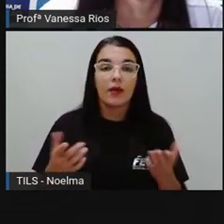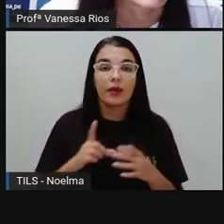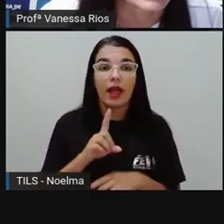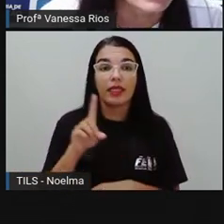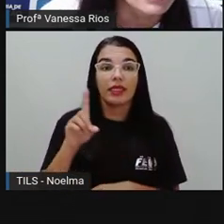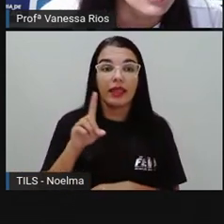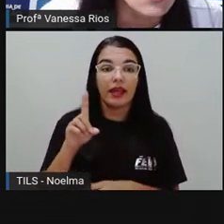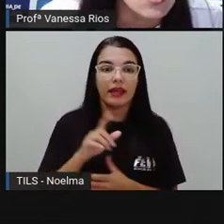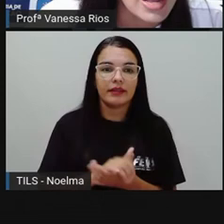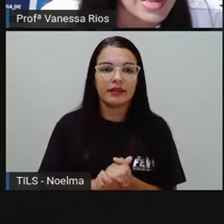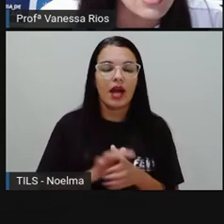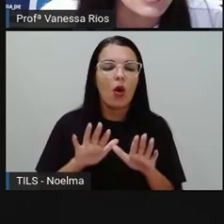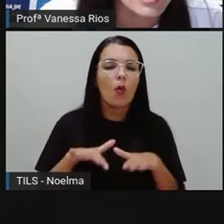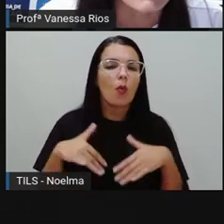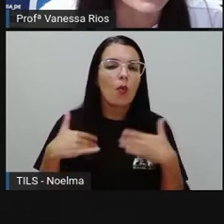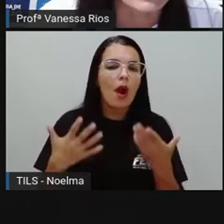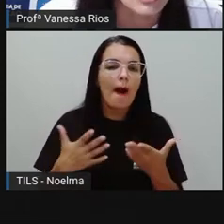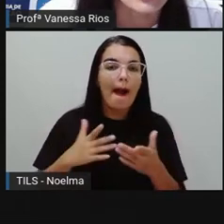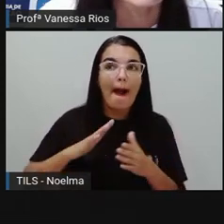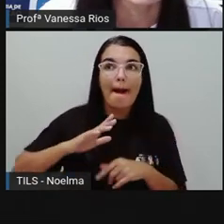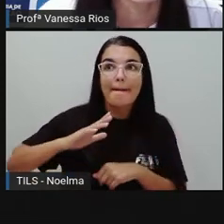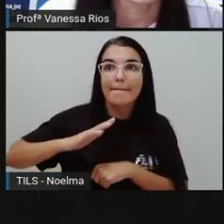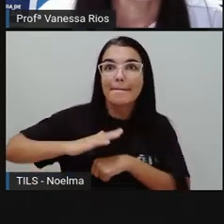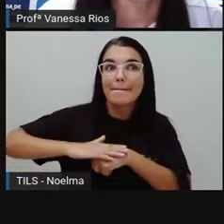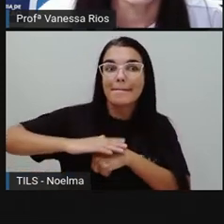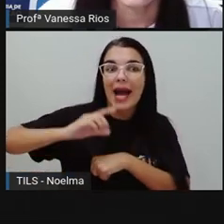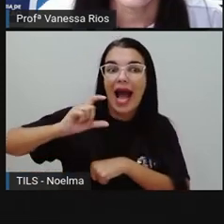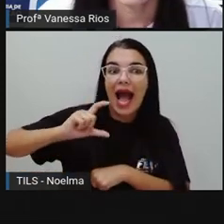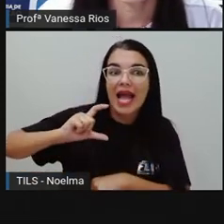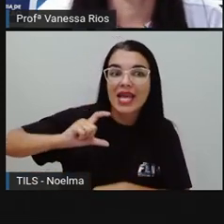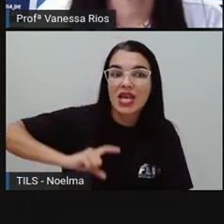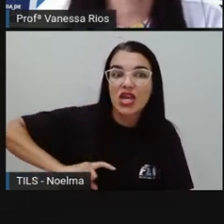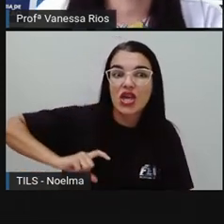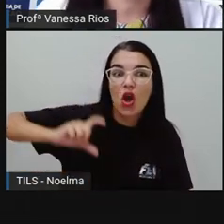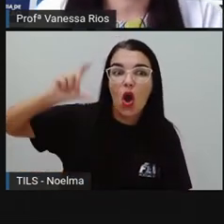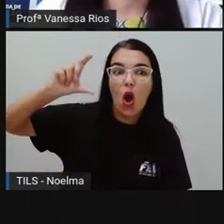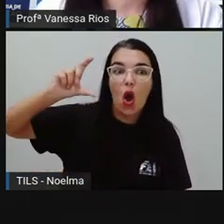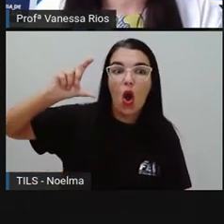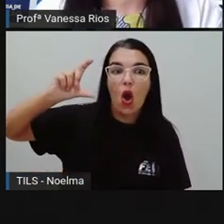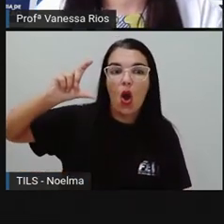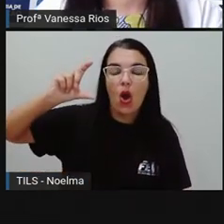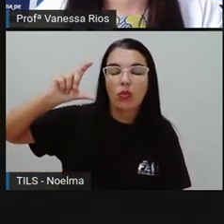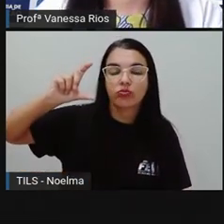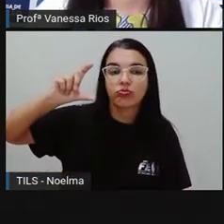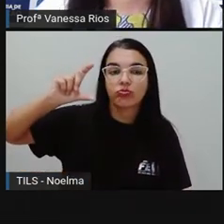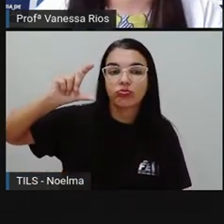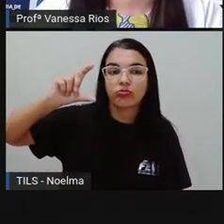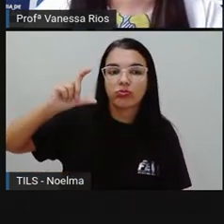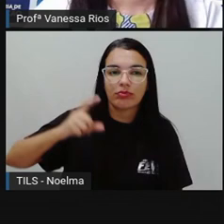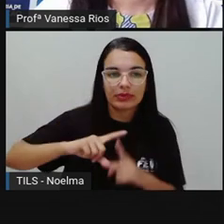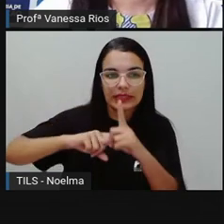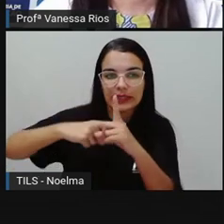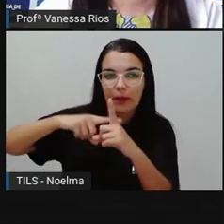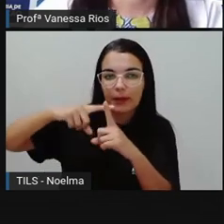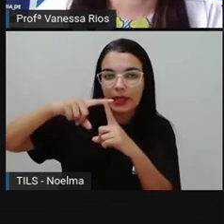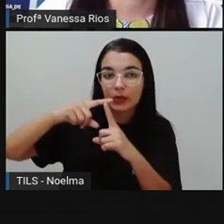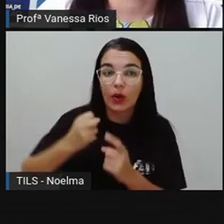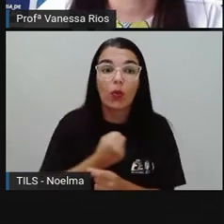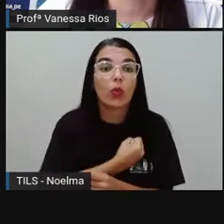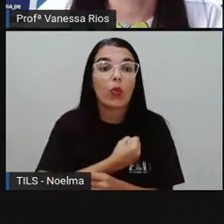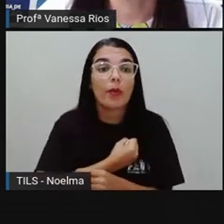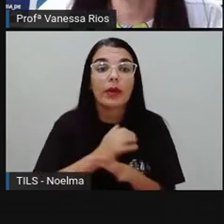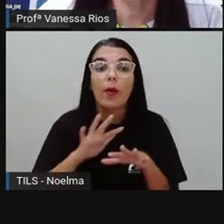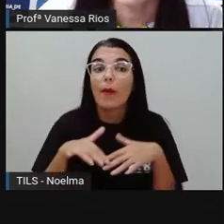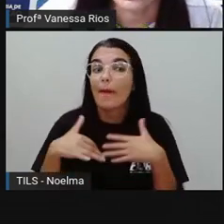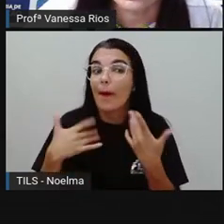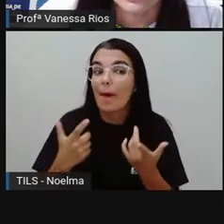pergunta. Qual a maior temperatura registrada? Hum, olhem só. Novamente nós